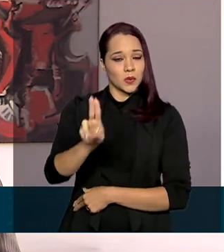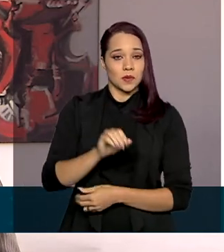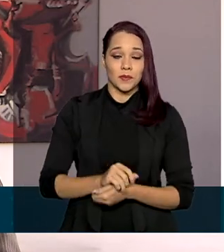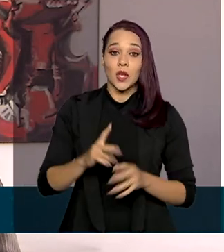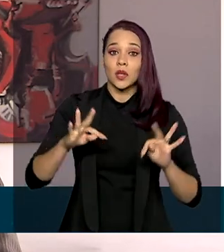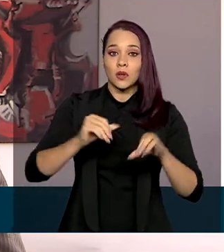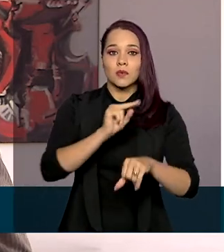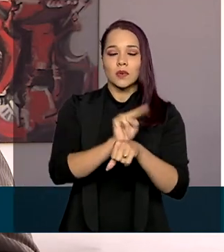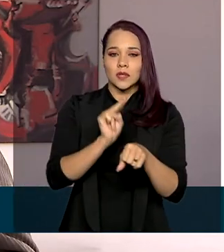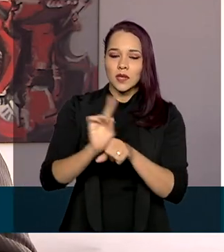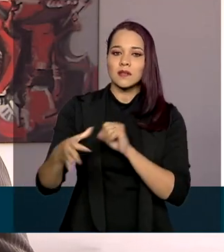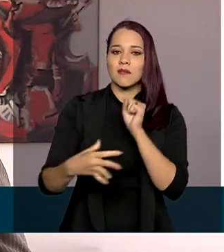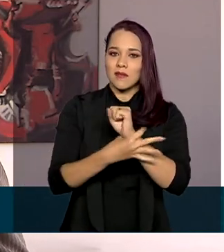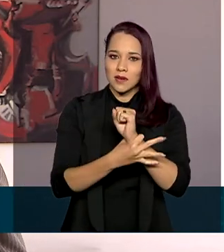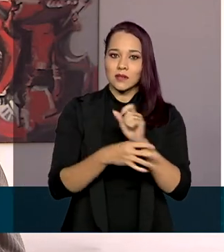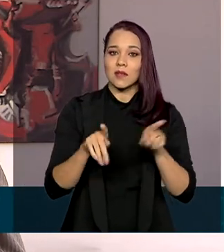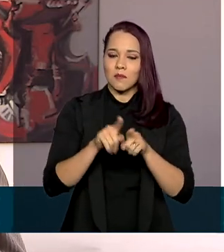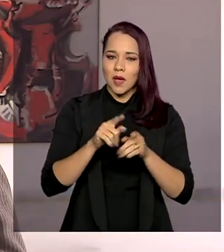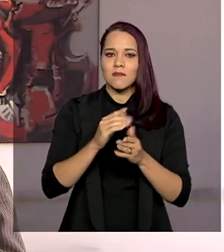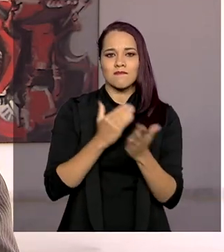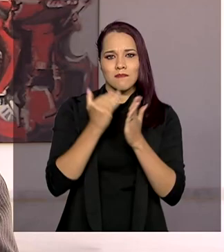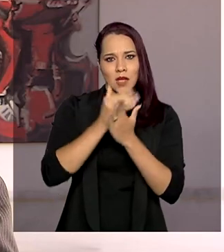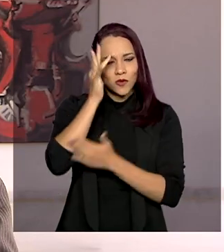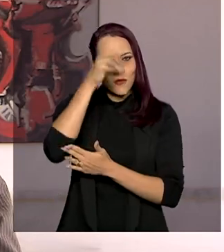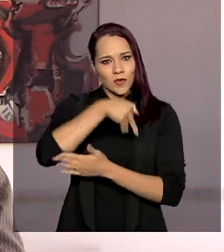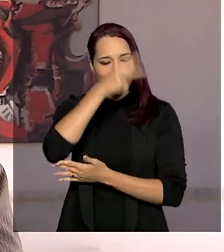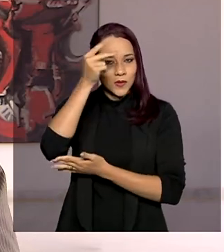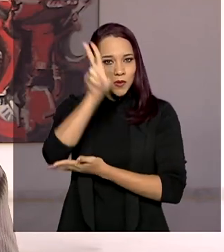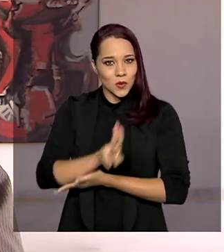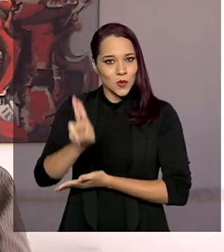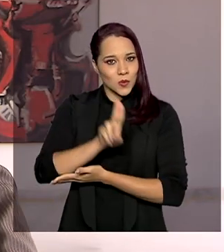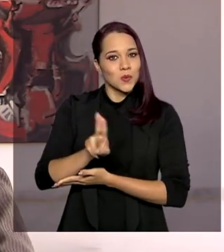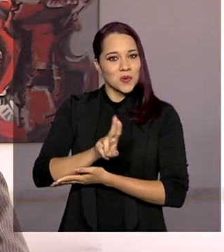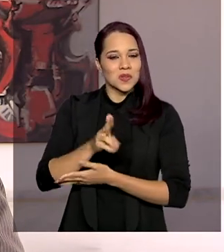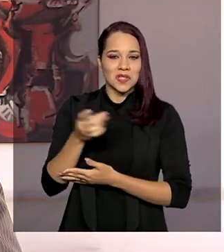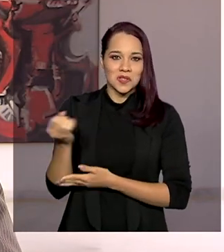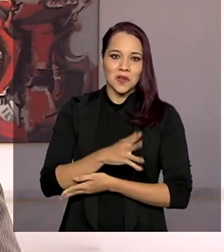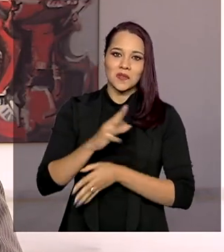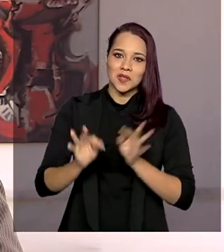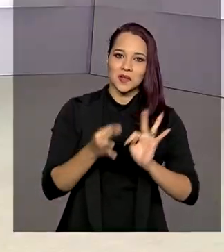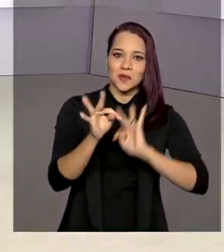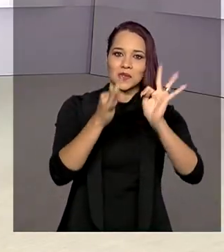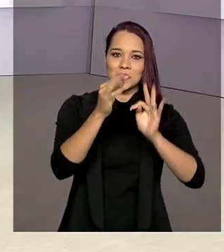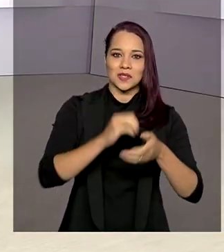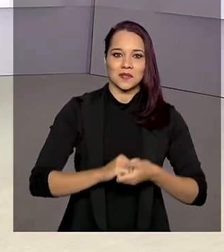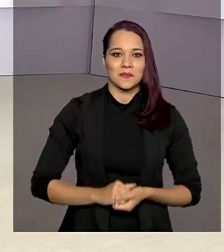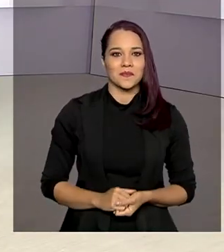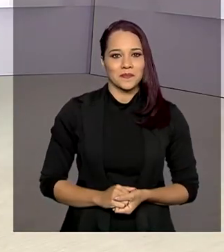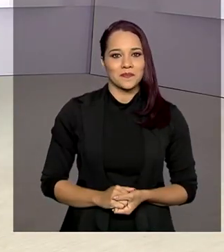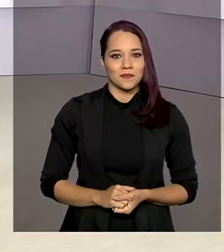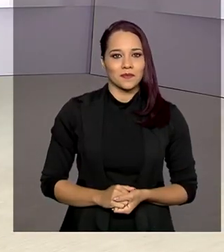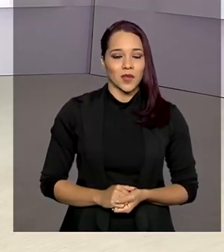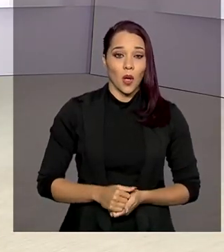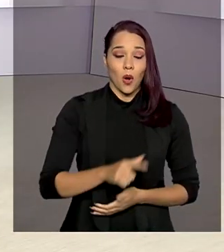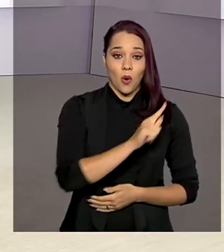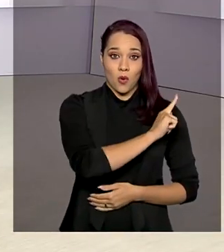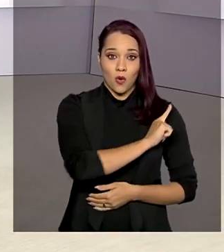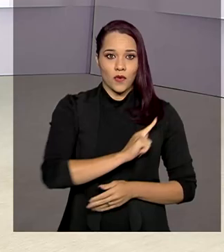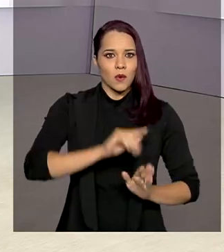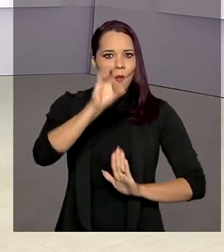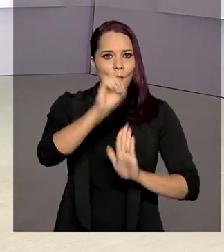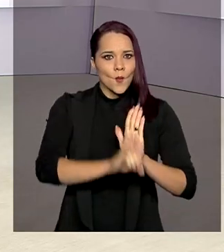preservar a segurança e aumentar a confiança dos usuários nas novas tecnologias. O governo